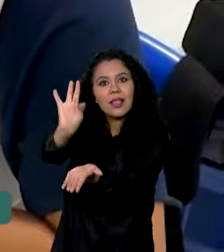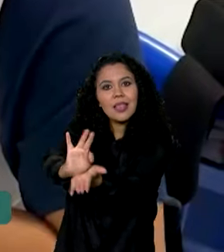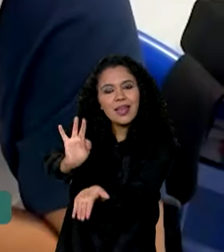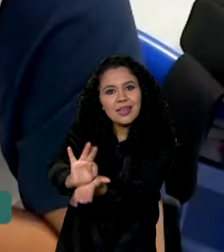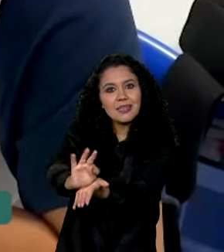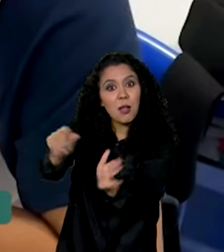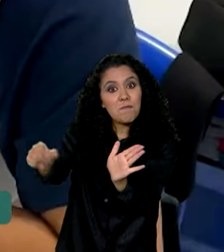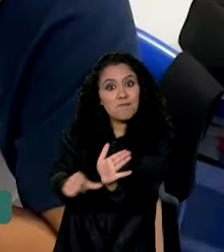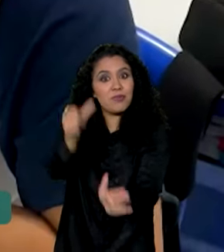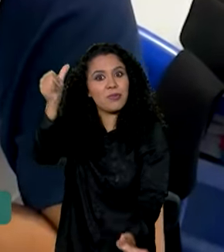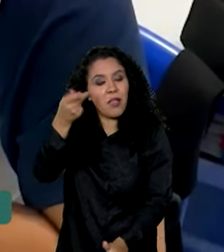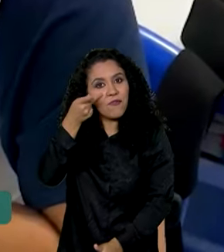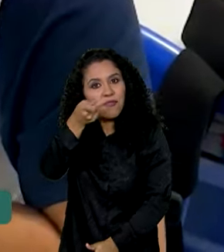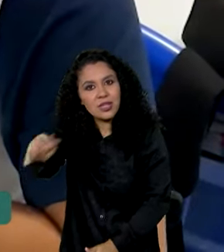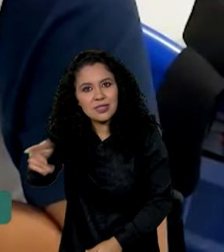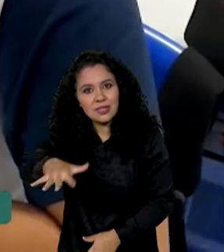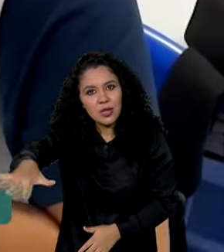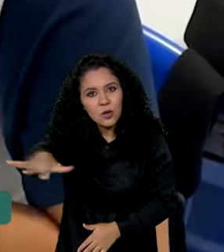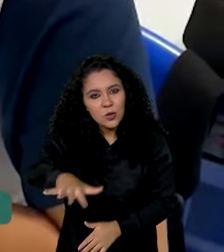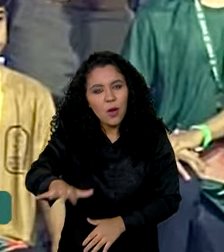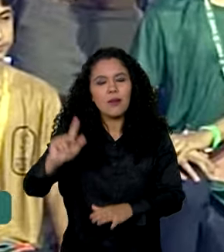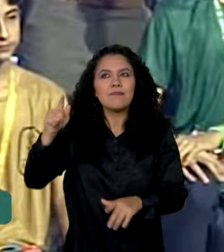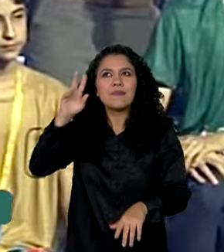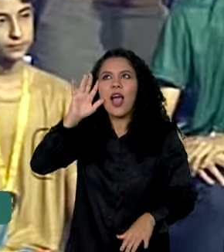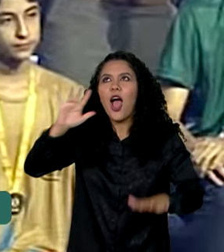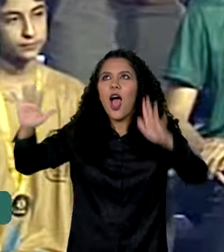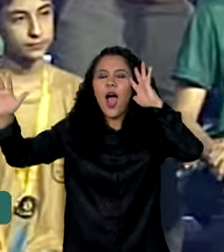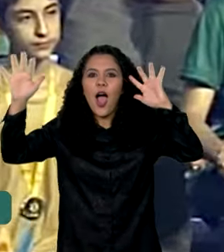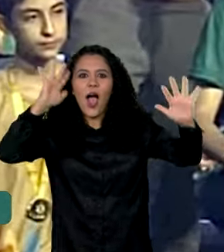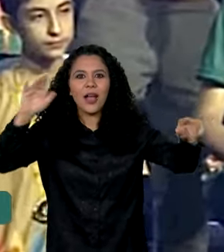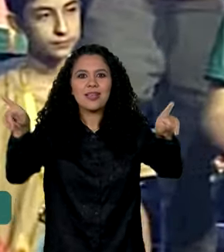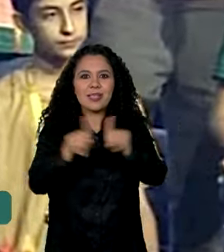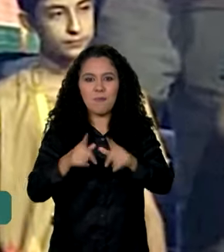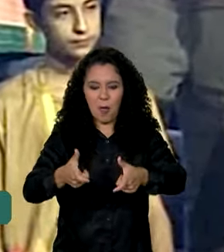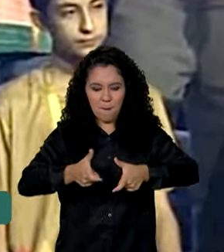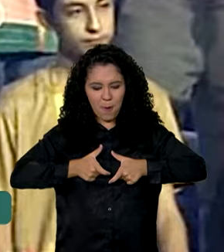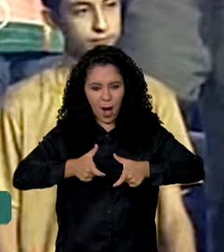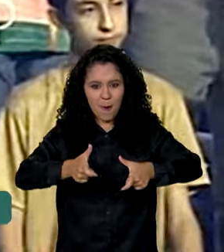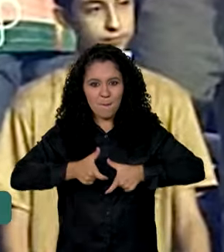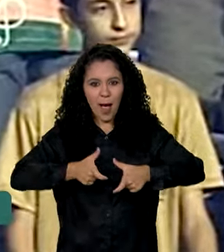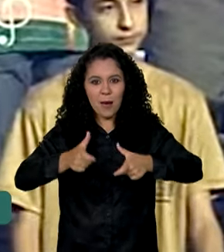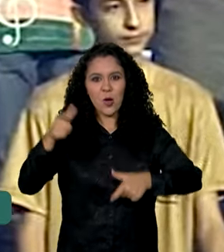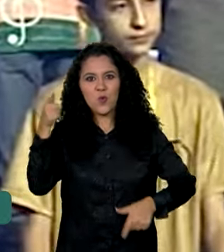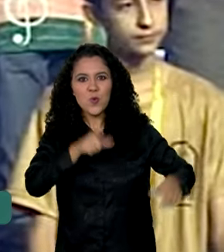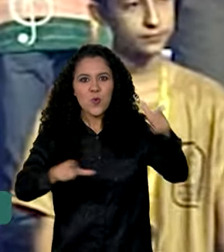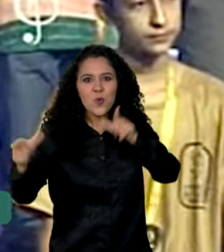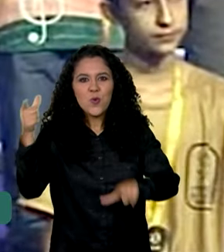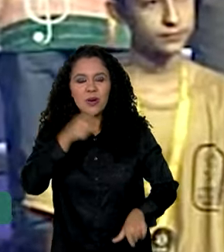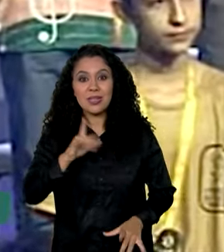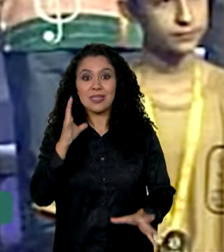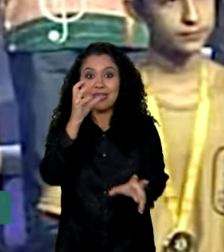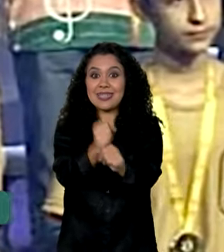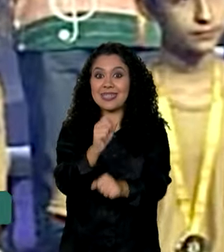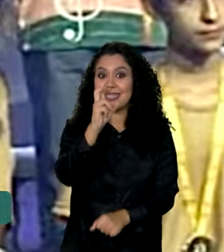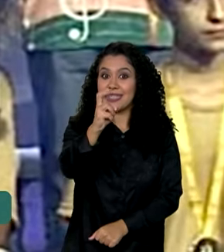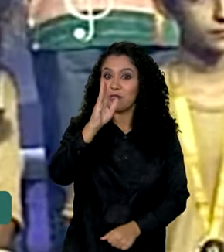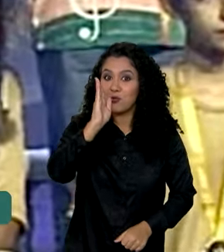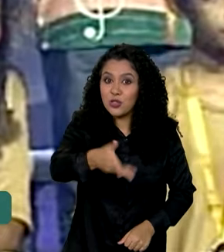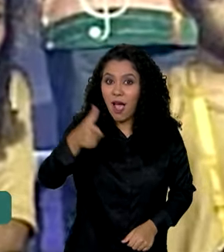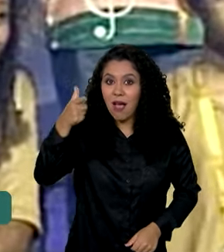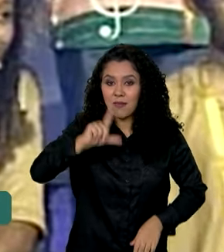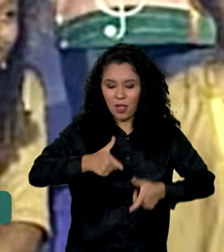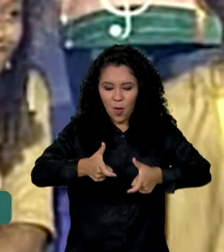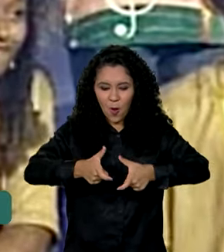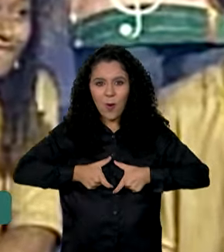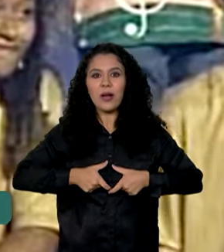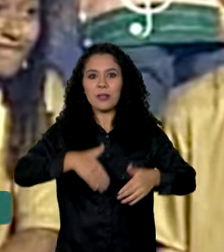pela primeira vez. De lá para cá, os sonhos e o número de medalhas se ampliaram. Já são cinco medalhas conquistadas na